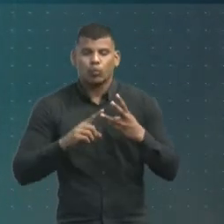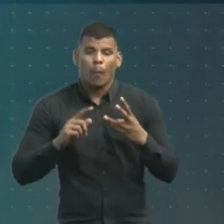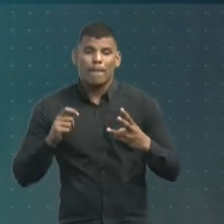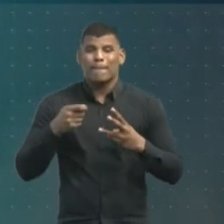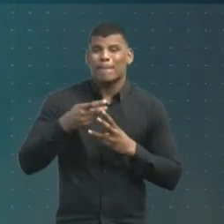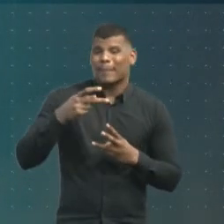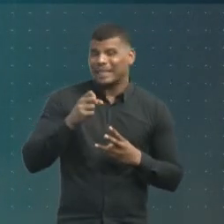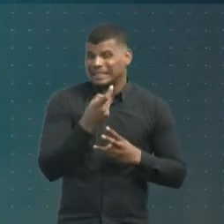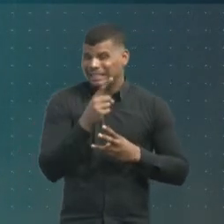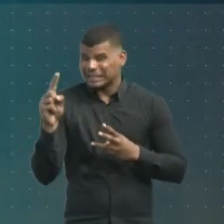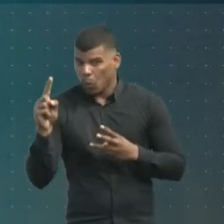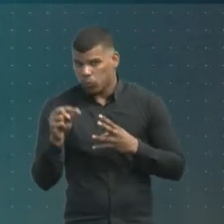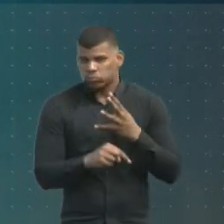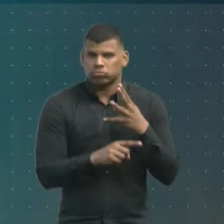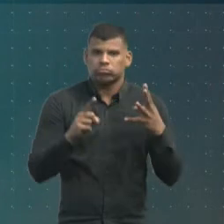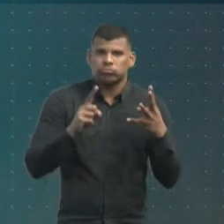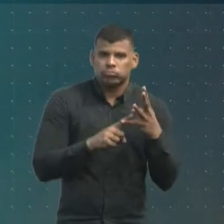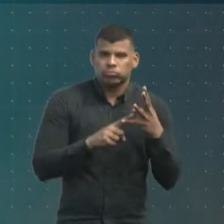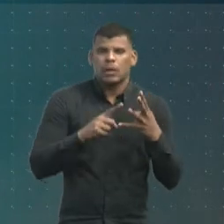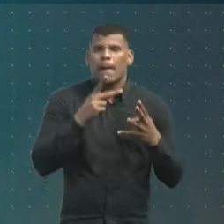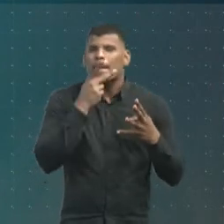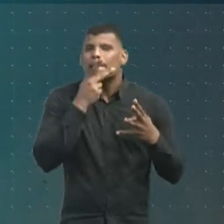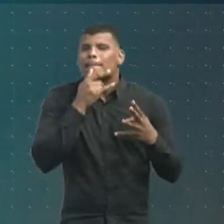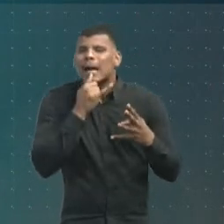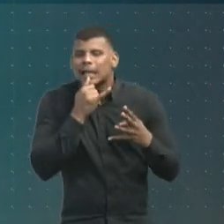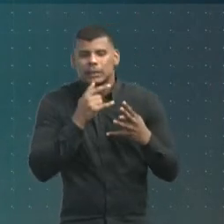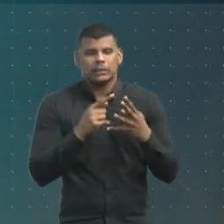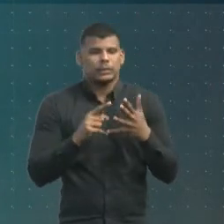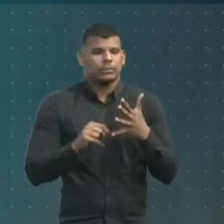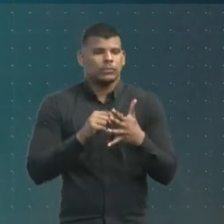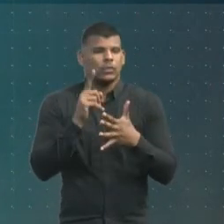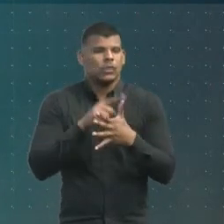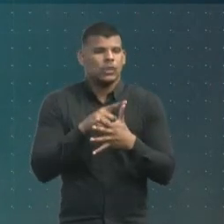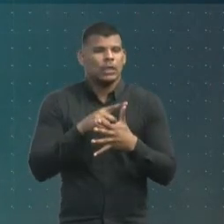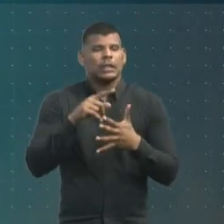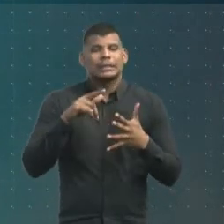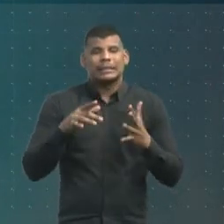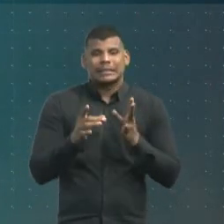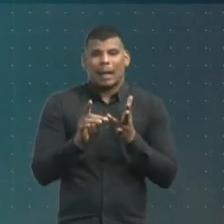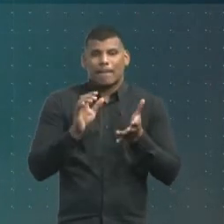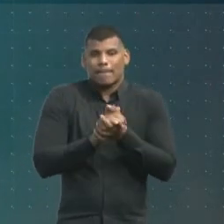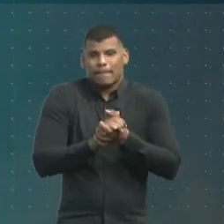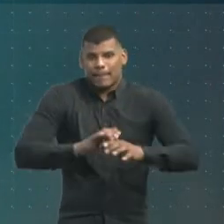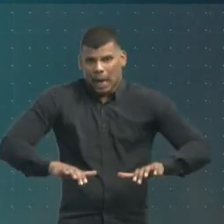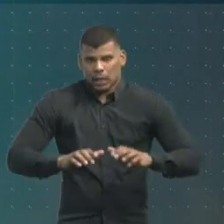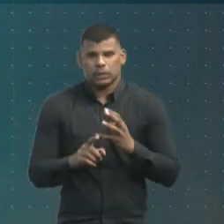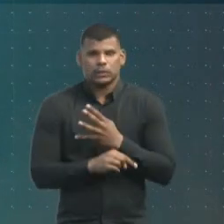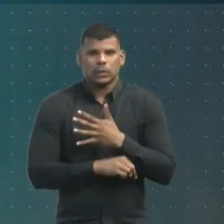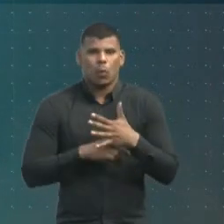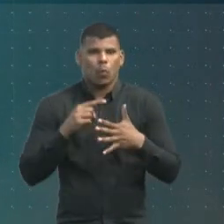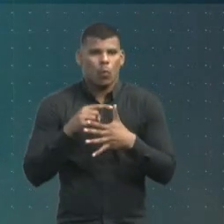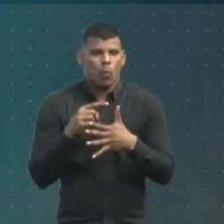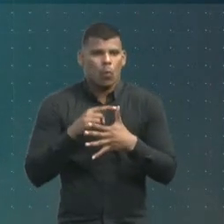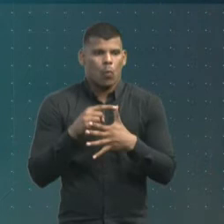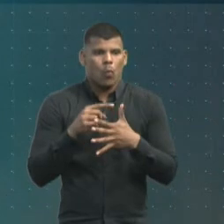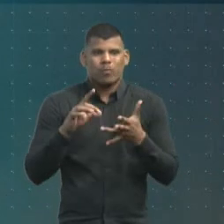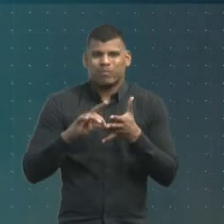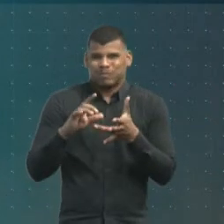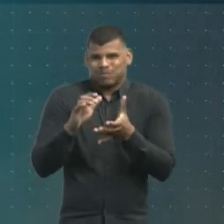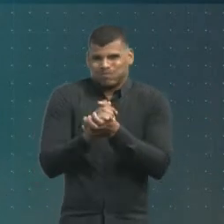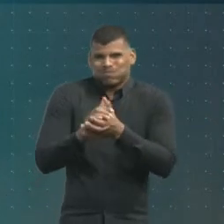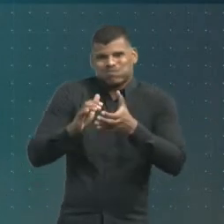alimentícia, reconhecimento de paternidade, separação consensual, dissolução de união